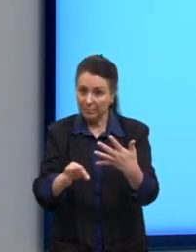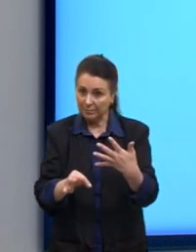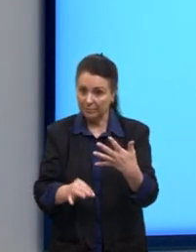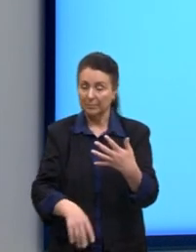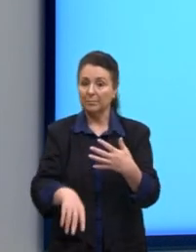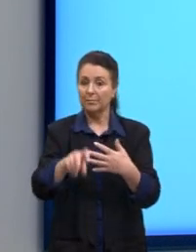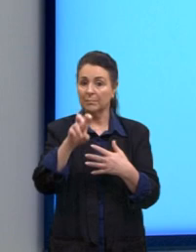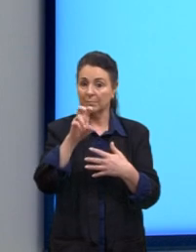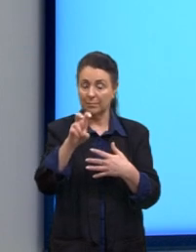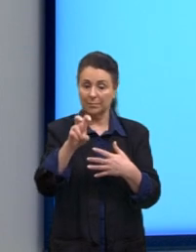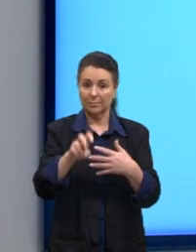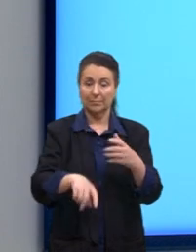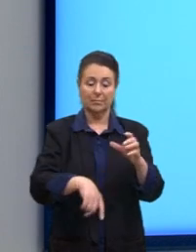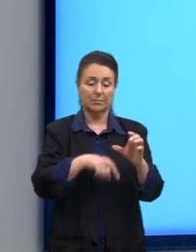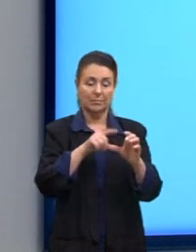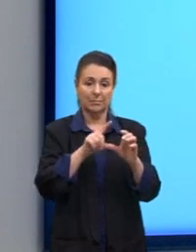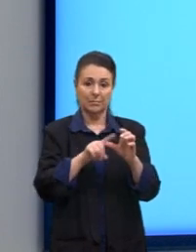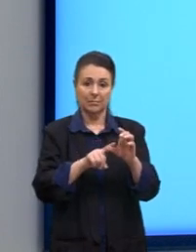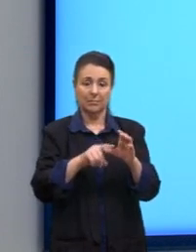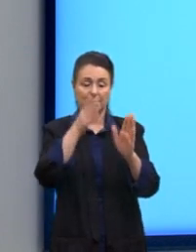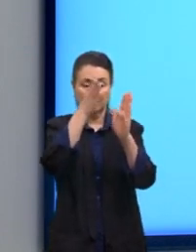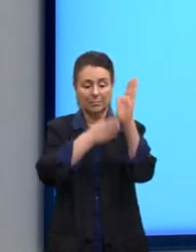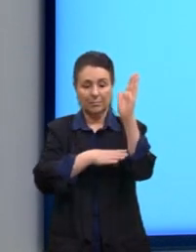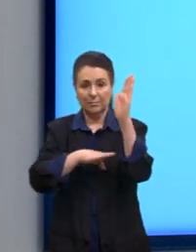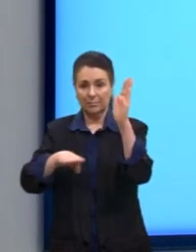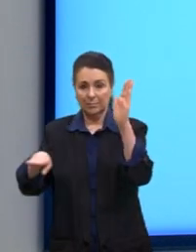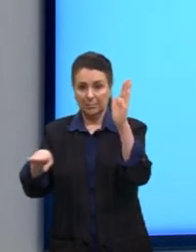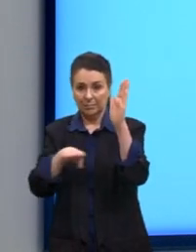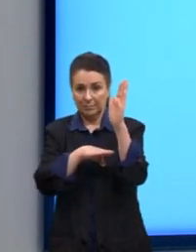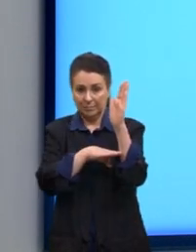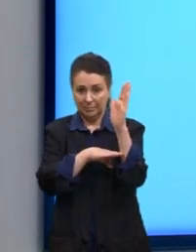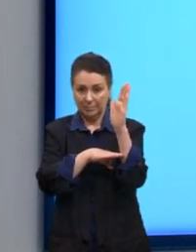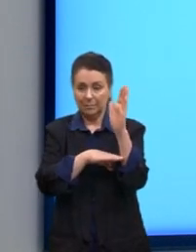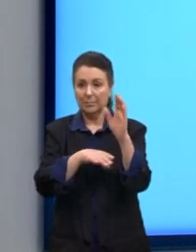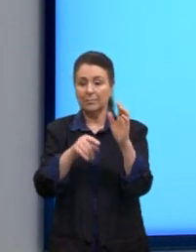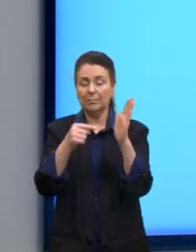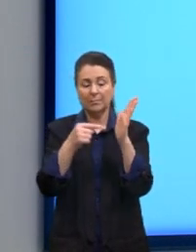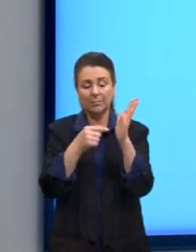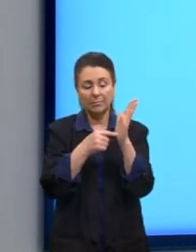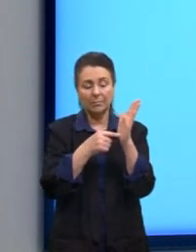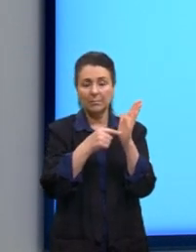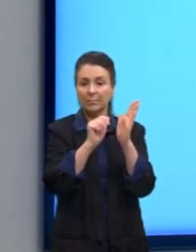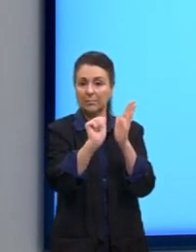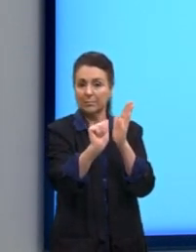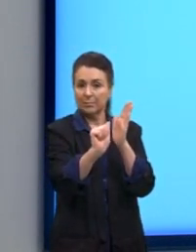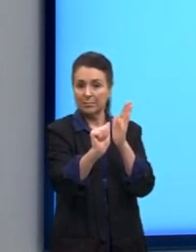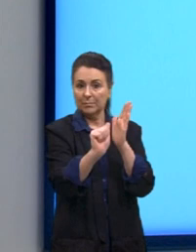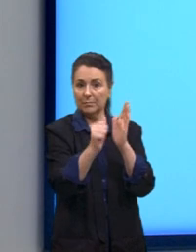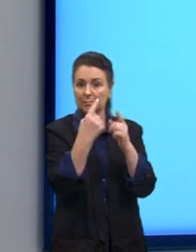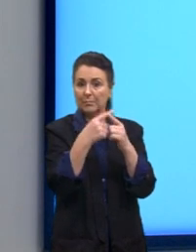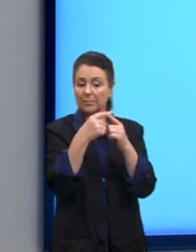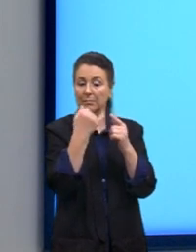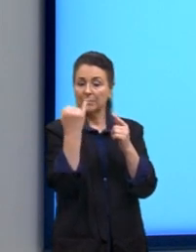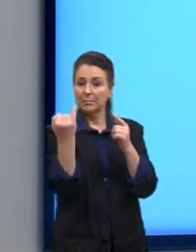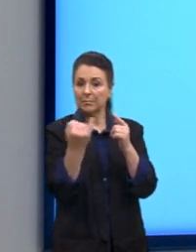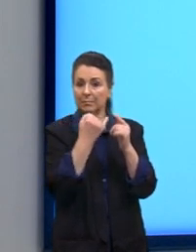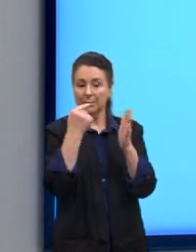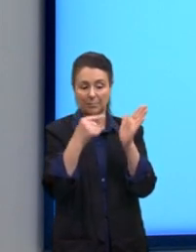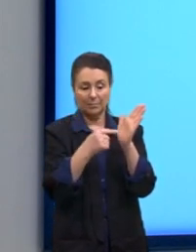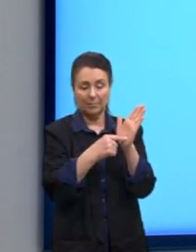alternativas, o plano cartesiano, e eu deixei aqui marcadinho o ponto A, porque esse ponto é importante, né?